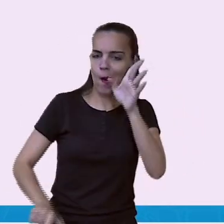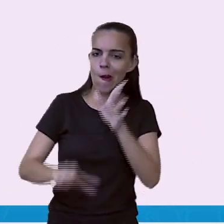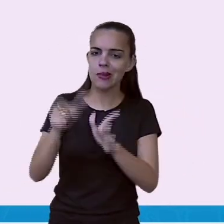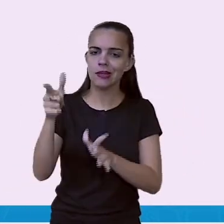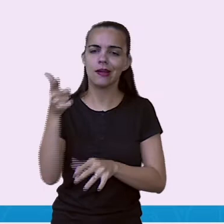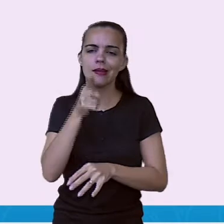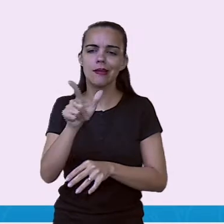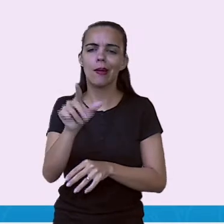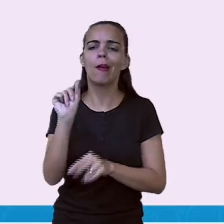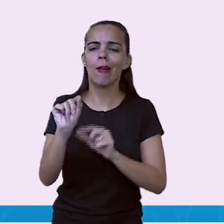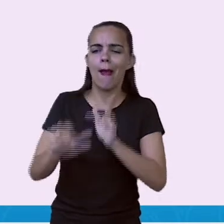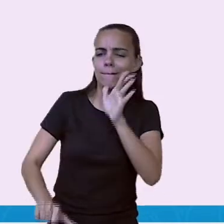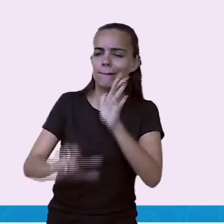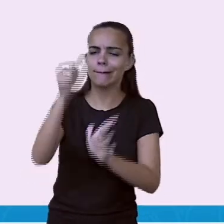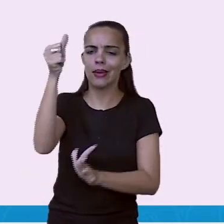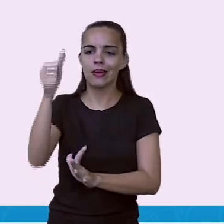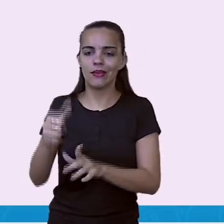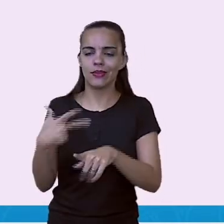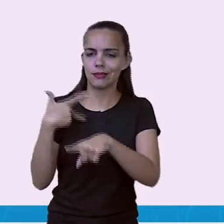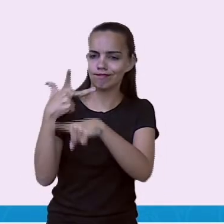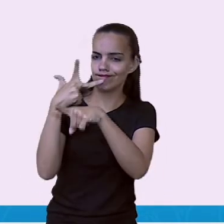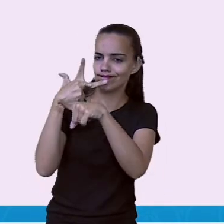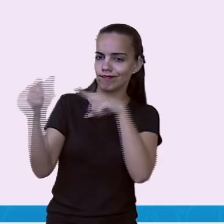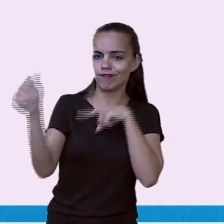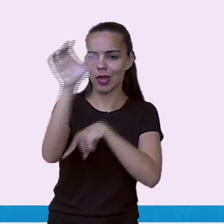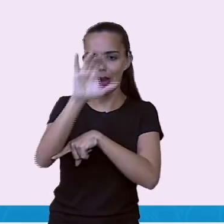primeiro título da Copa América.